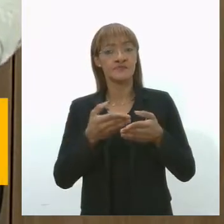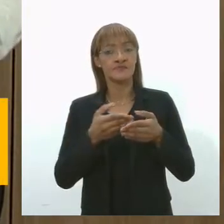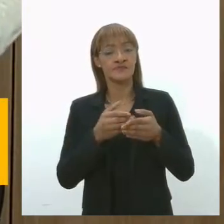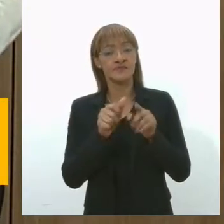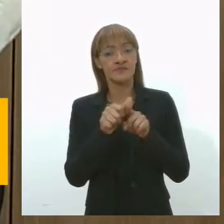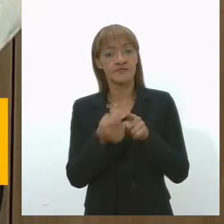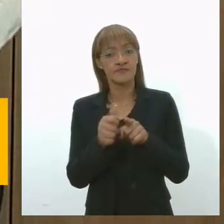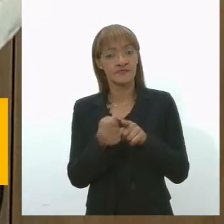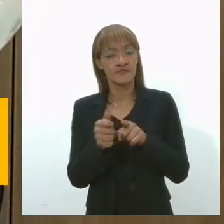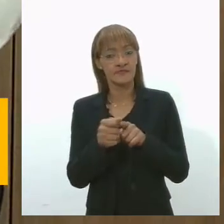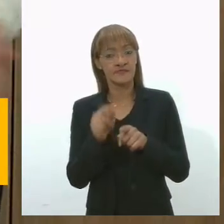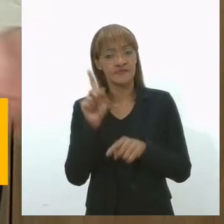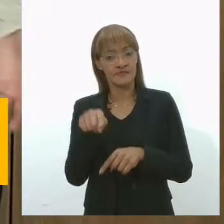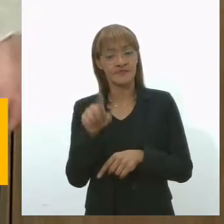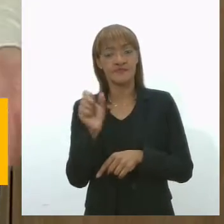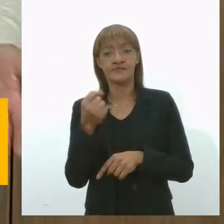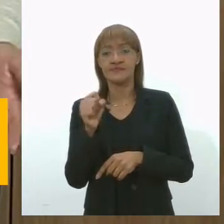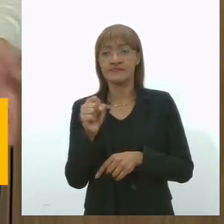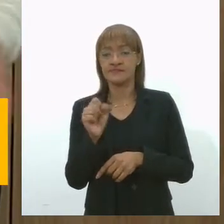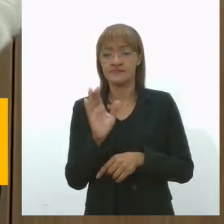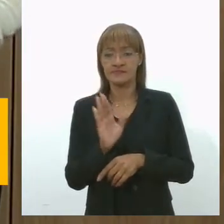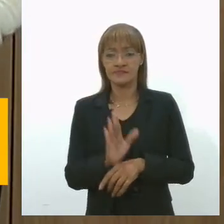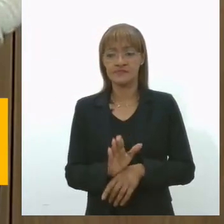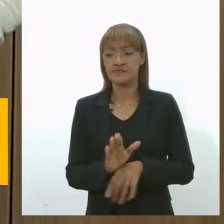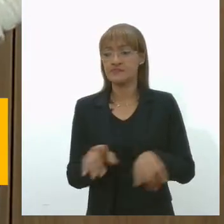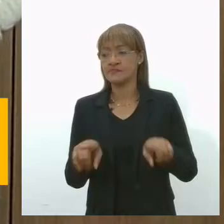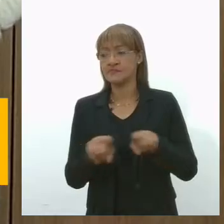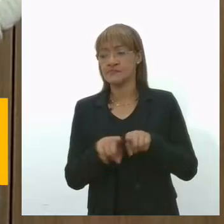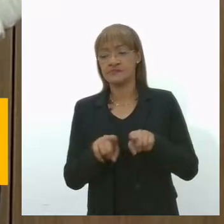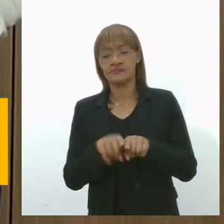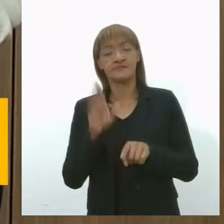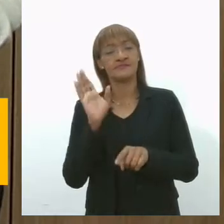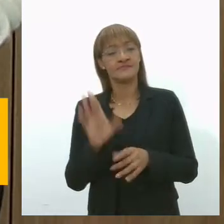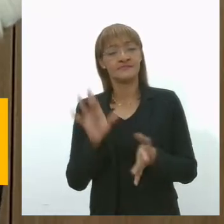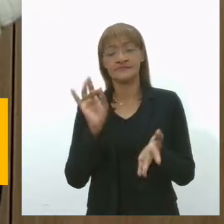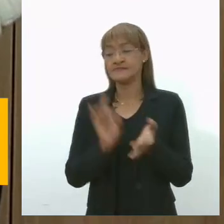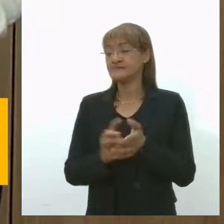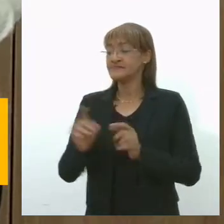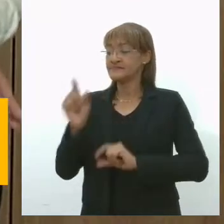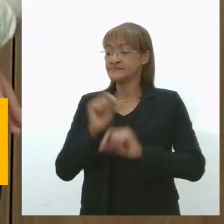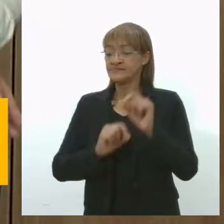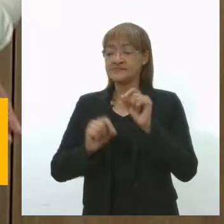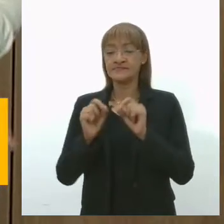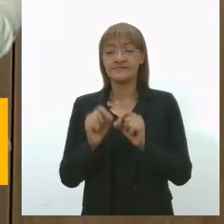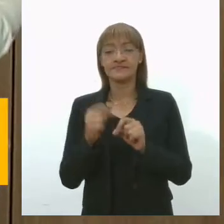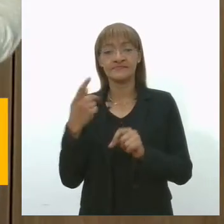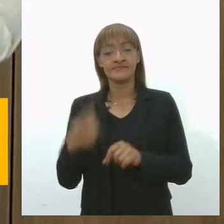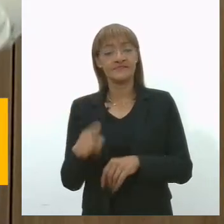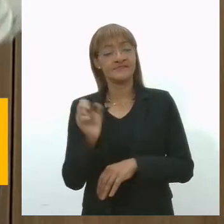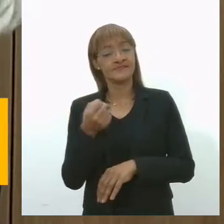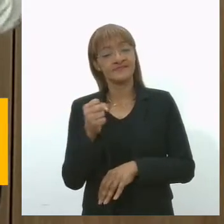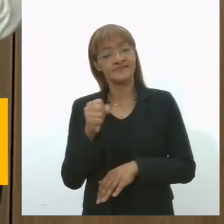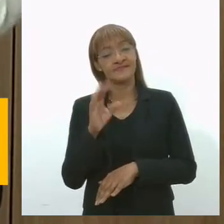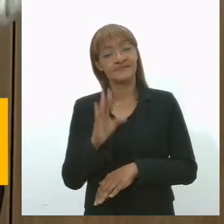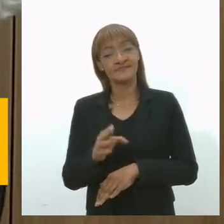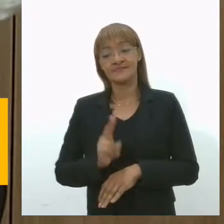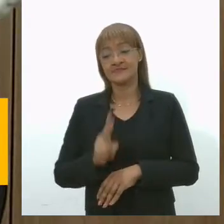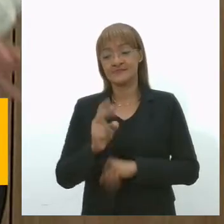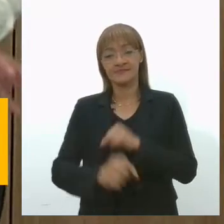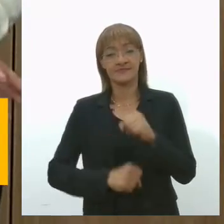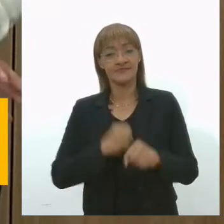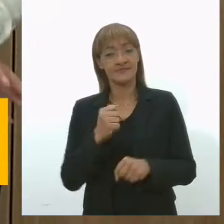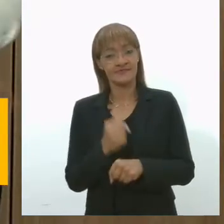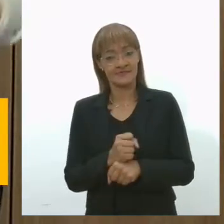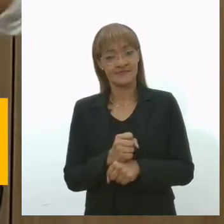do quadro É de Sergipe. A iguaria típica da culinária sergipana está presente em todas as épocas do ano e vai bem a